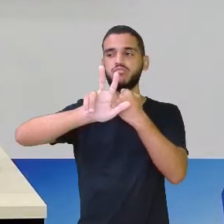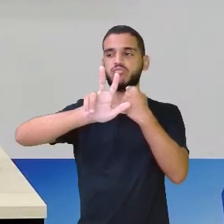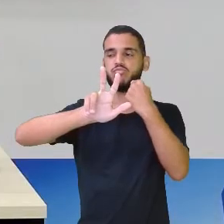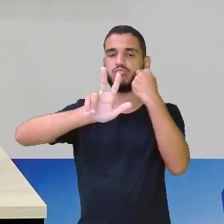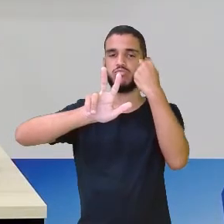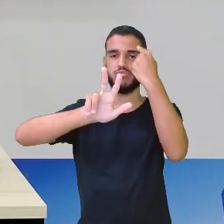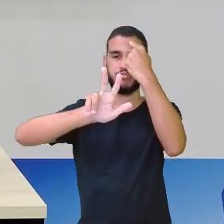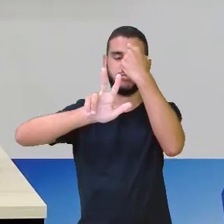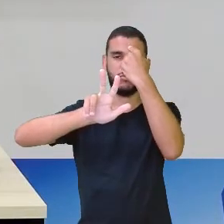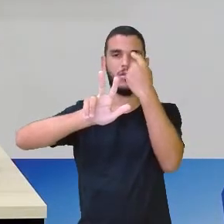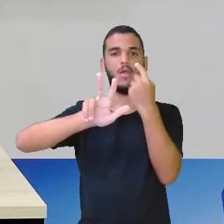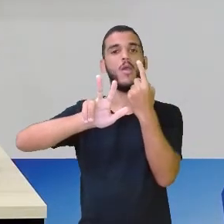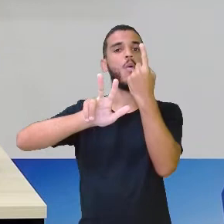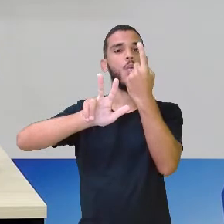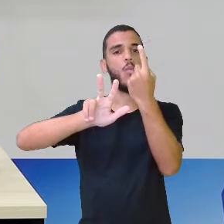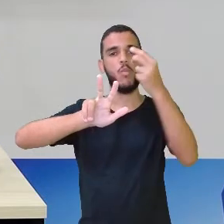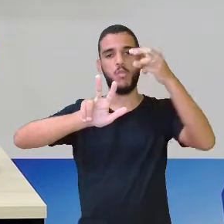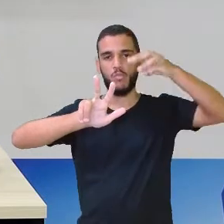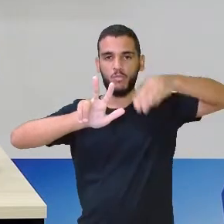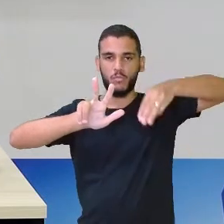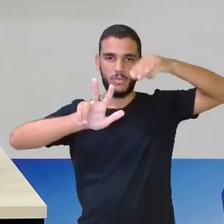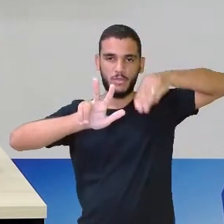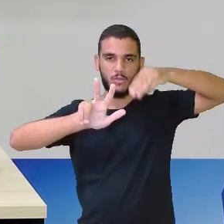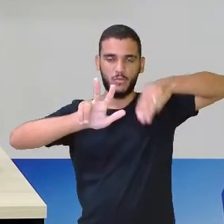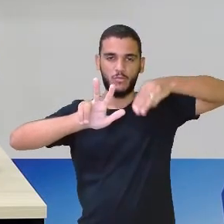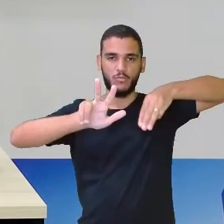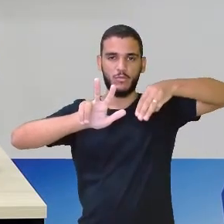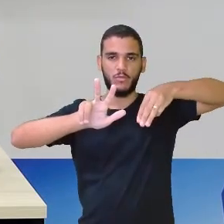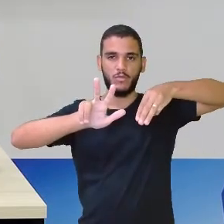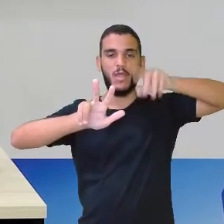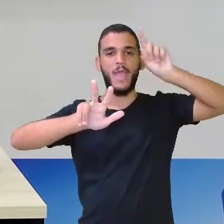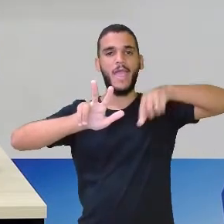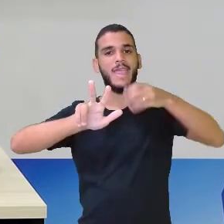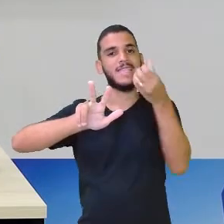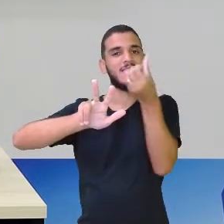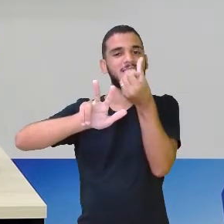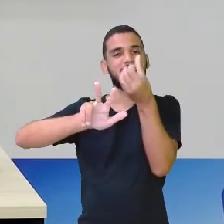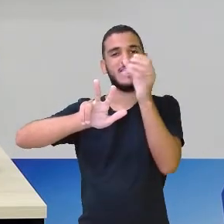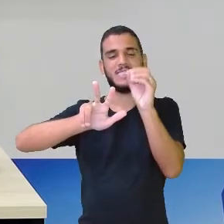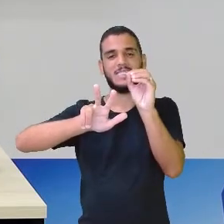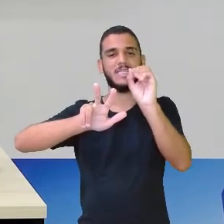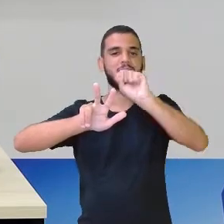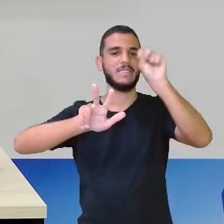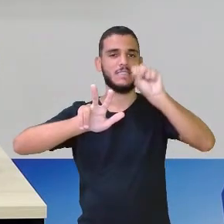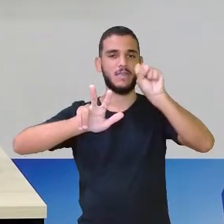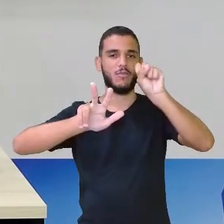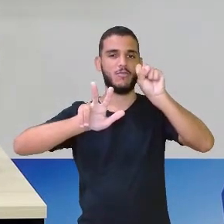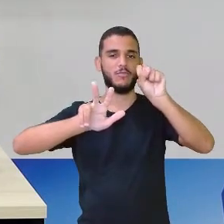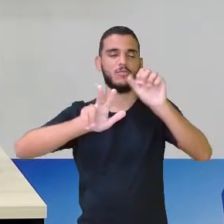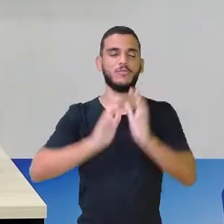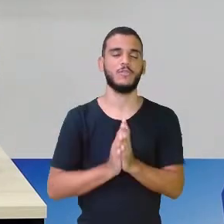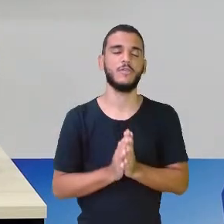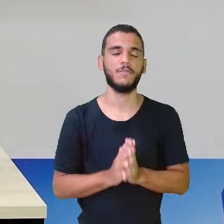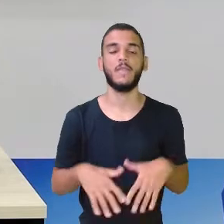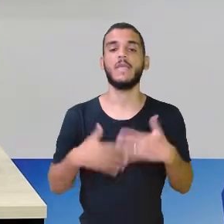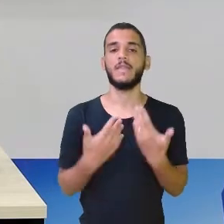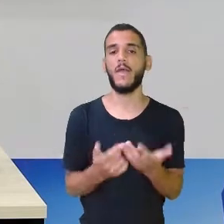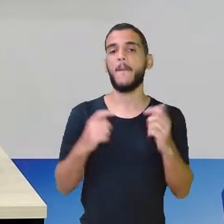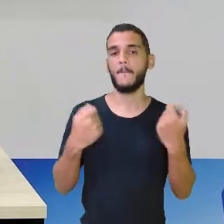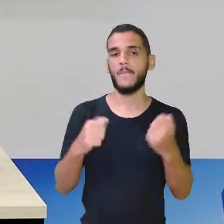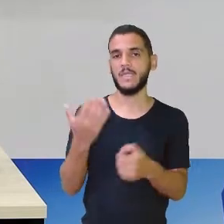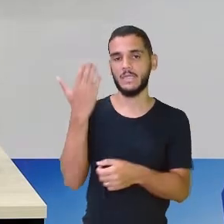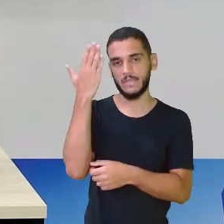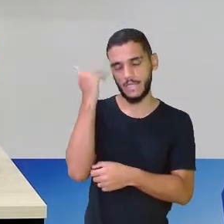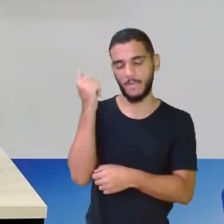certo? O 1 minuto passou-se 60 segundos. Olha só. Então, a gente tem que se ligar que